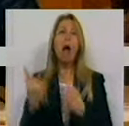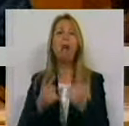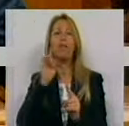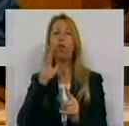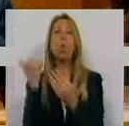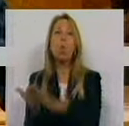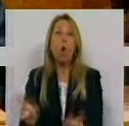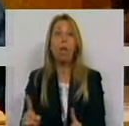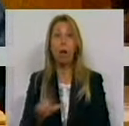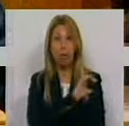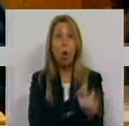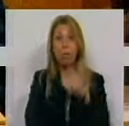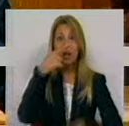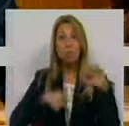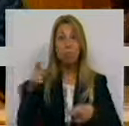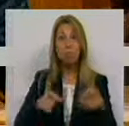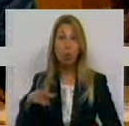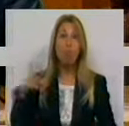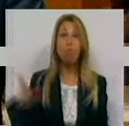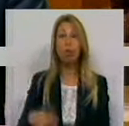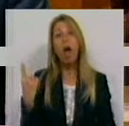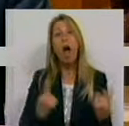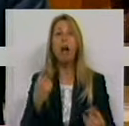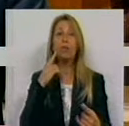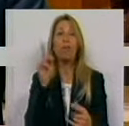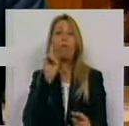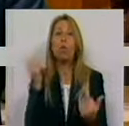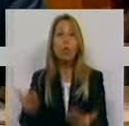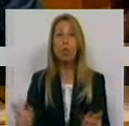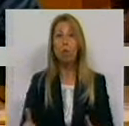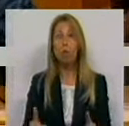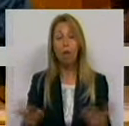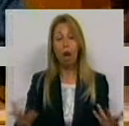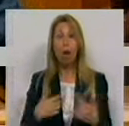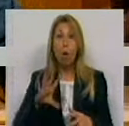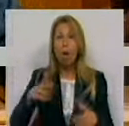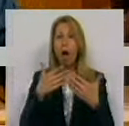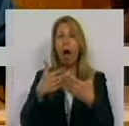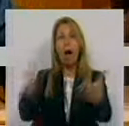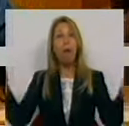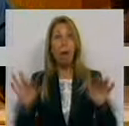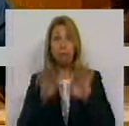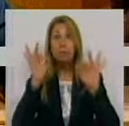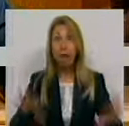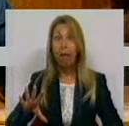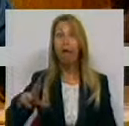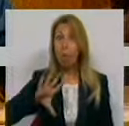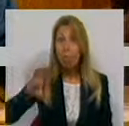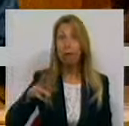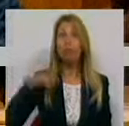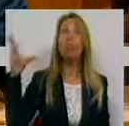nem sempre é reconhecida. Numa economia tão aberta ao exterior como a portuguesa, temos motivos para mantermos o otimismo.